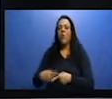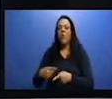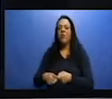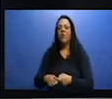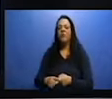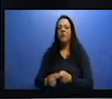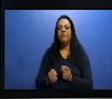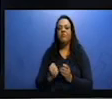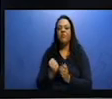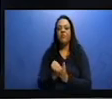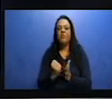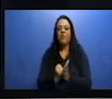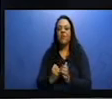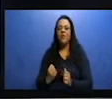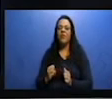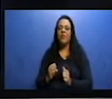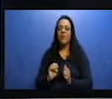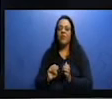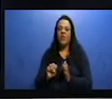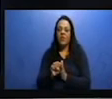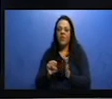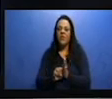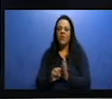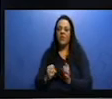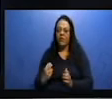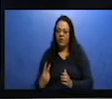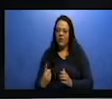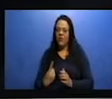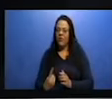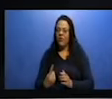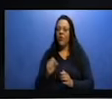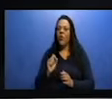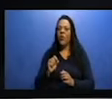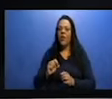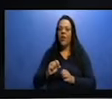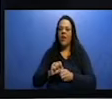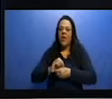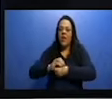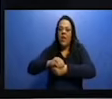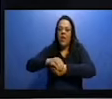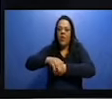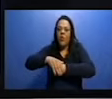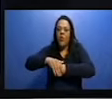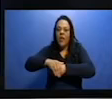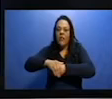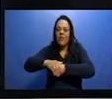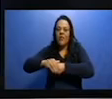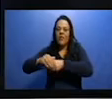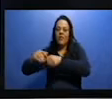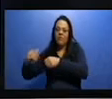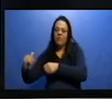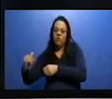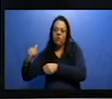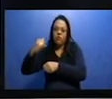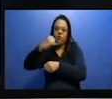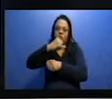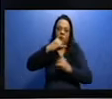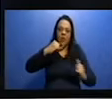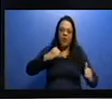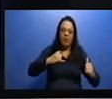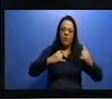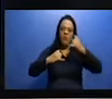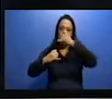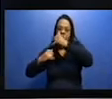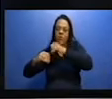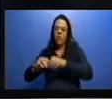XXI as pandemias elas circulam e até mesmo por avião. Pessoal, o conteúdo da nossa aula de hoje